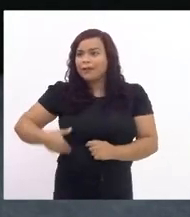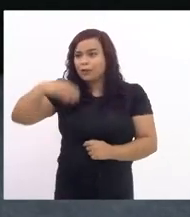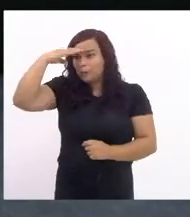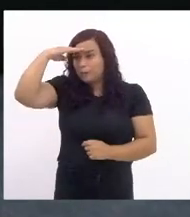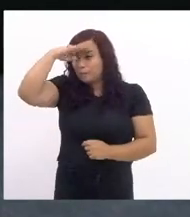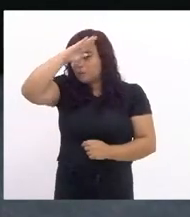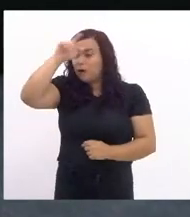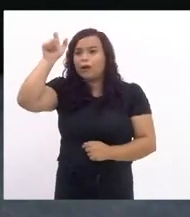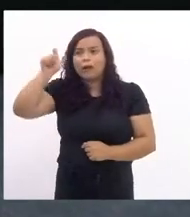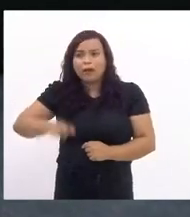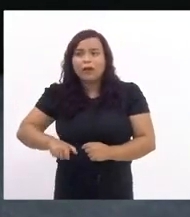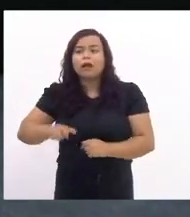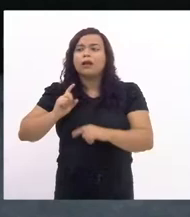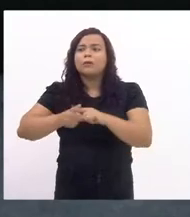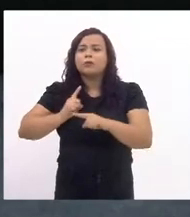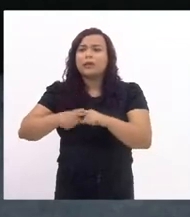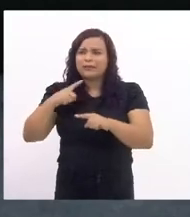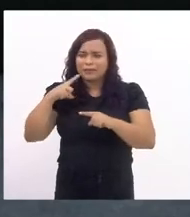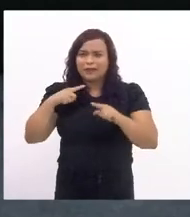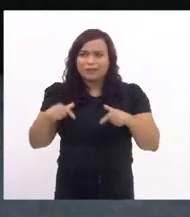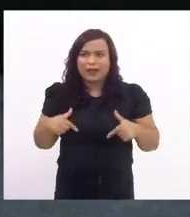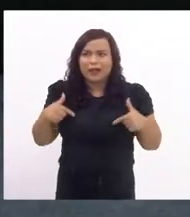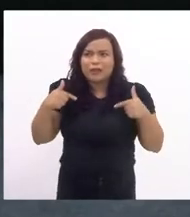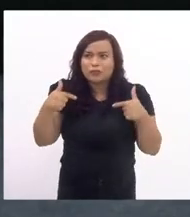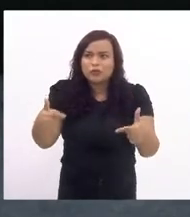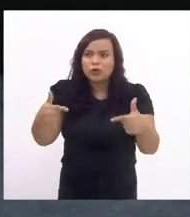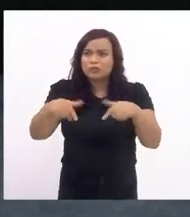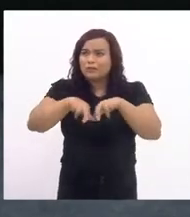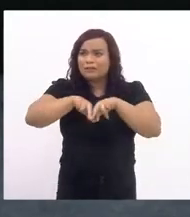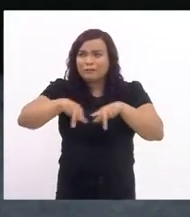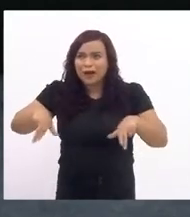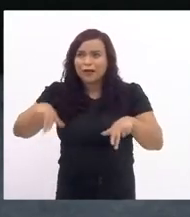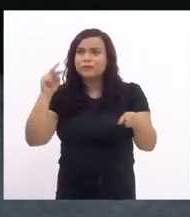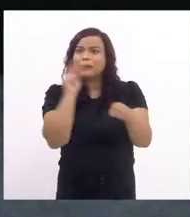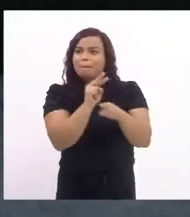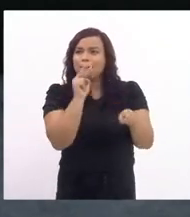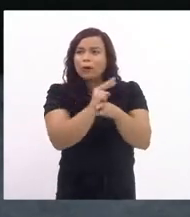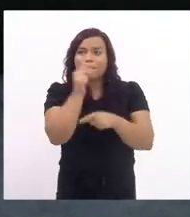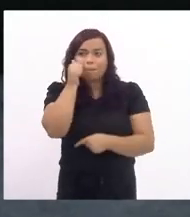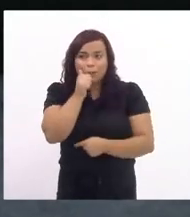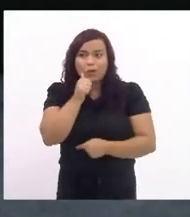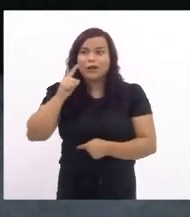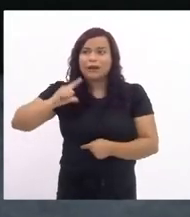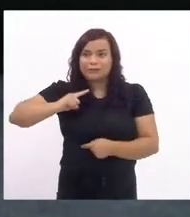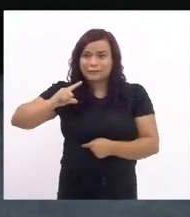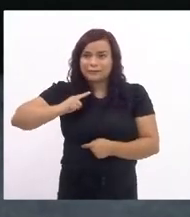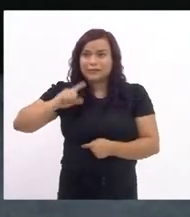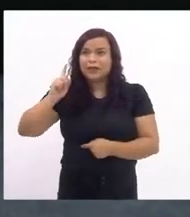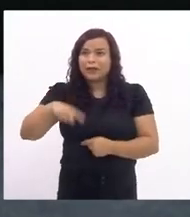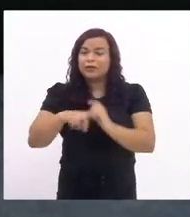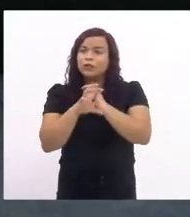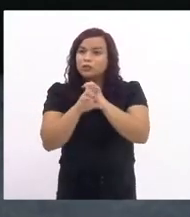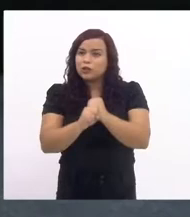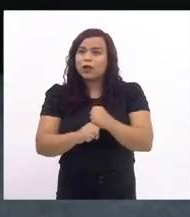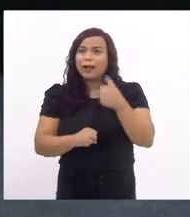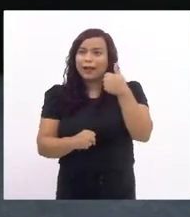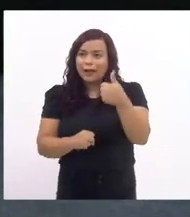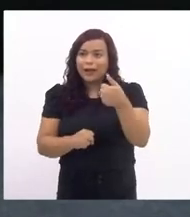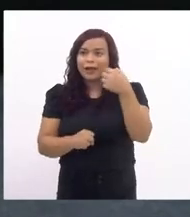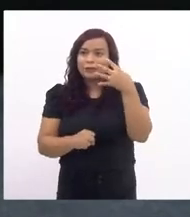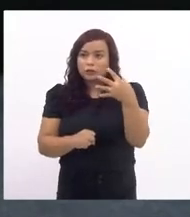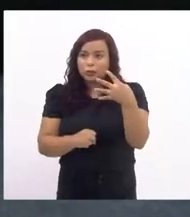tivemos ações que realmente foram para a proteção da mulher foram 14 leis